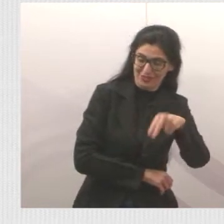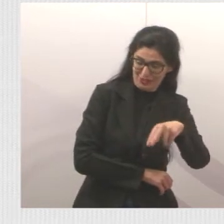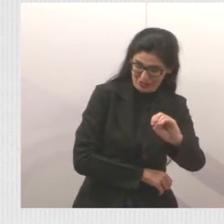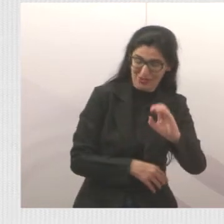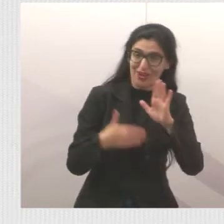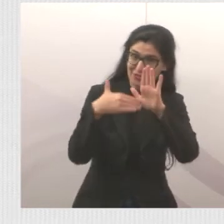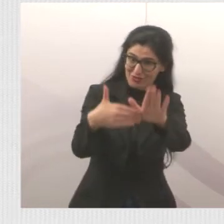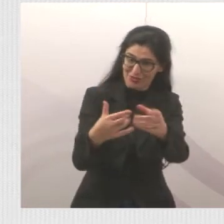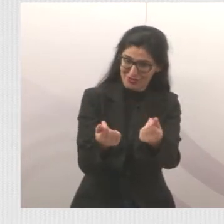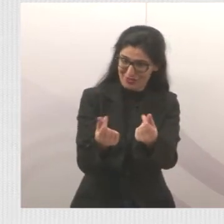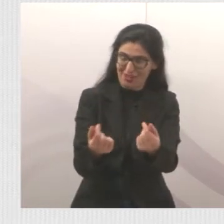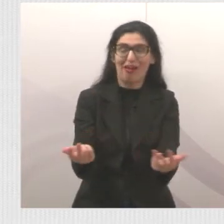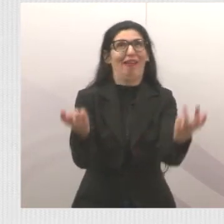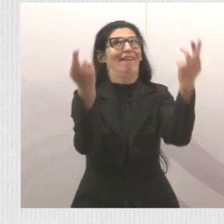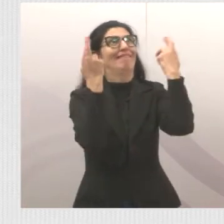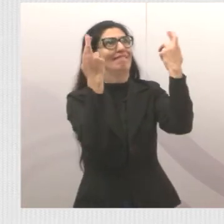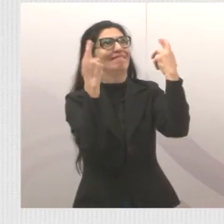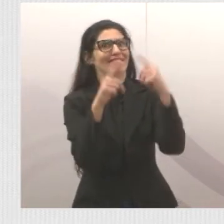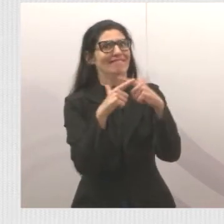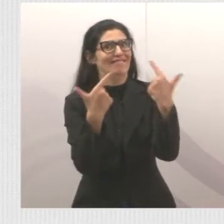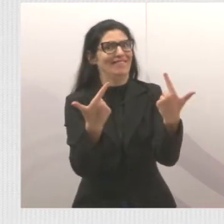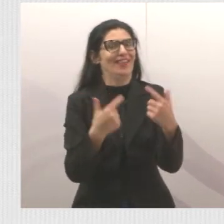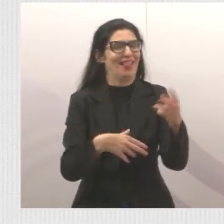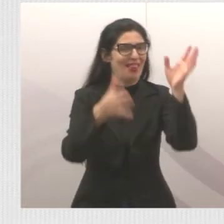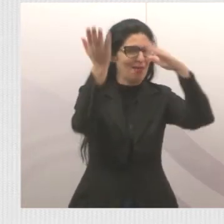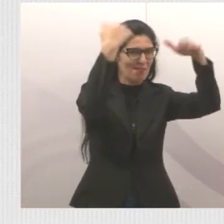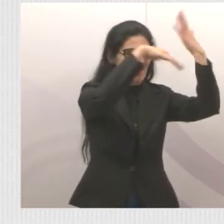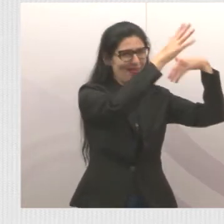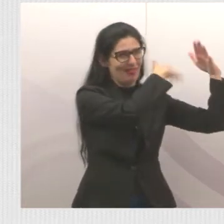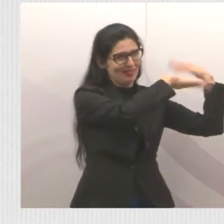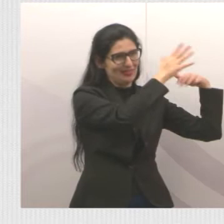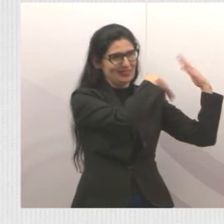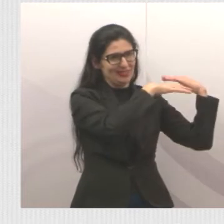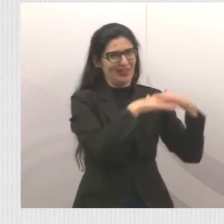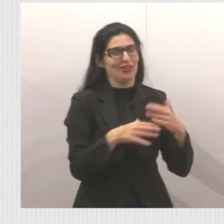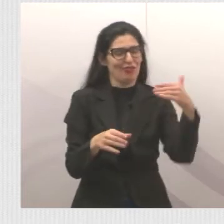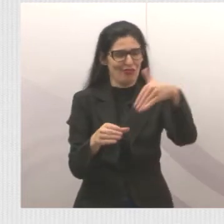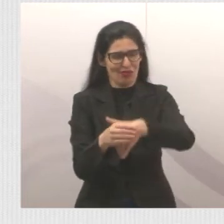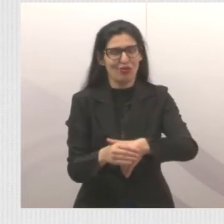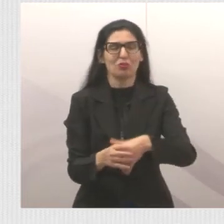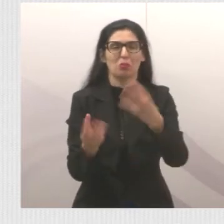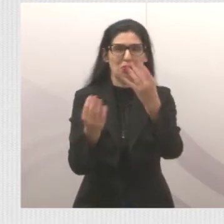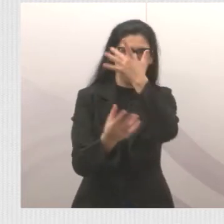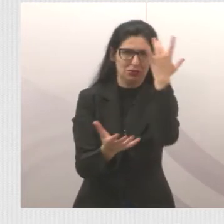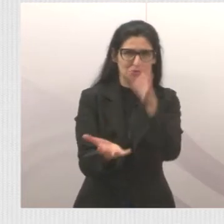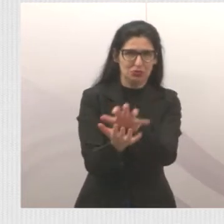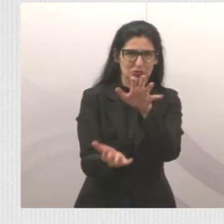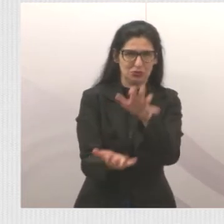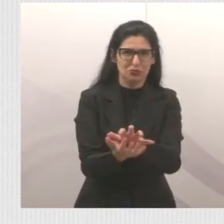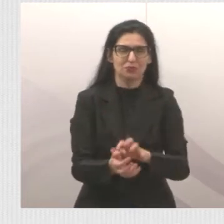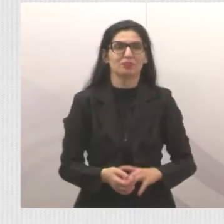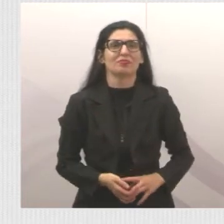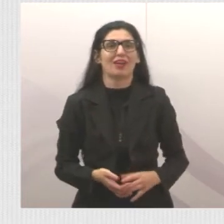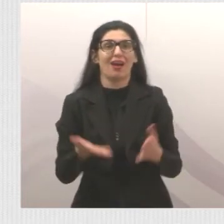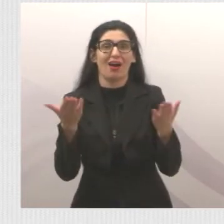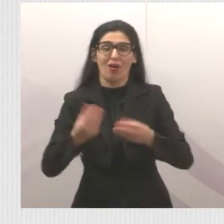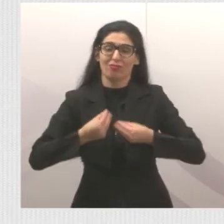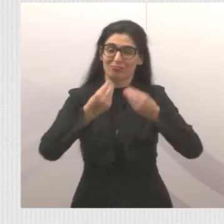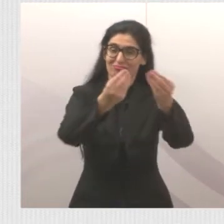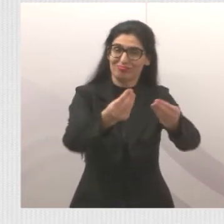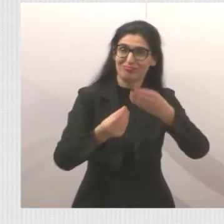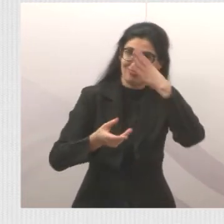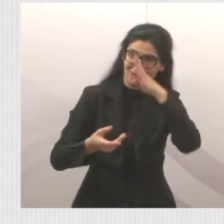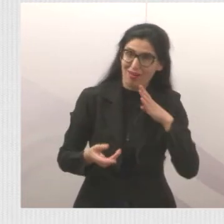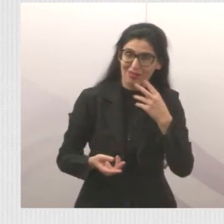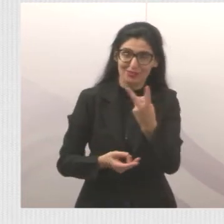graças a Deus, teve voto, lembra do povo daqui da cidade de Jacareí, mandou-se duas imbulâncias, e quem foi e representou